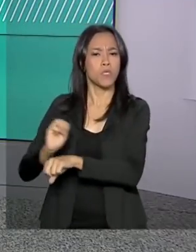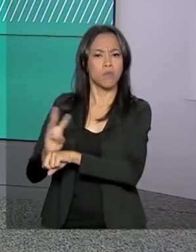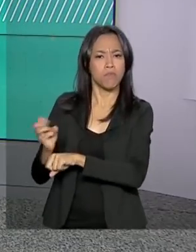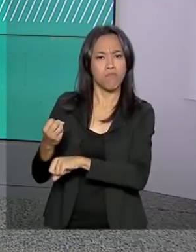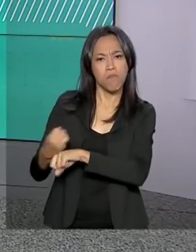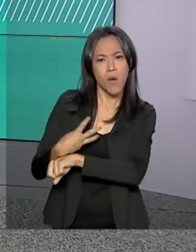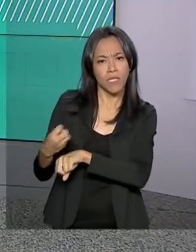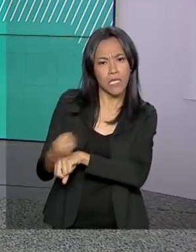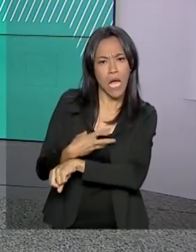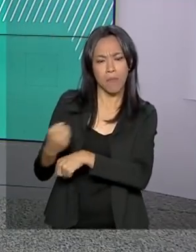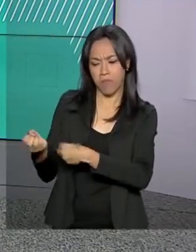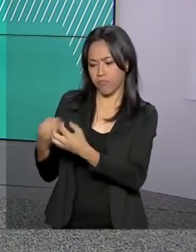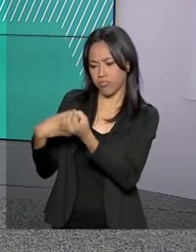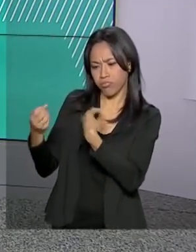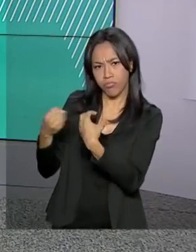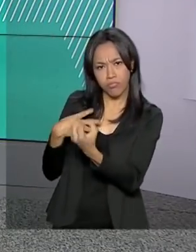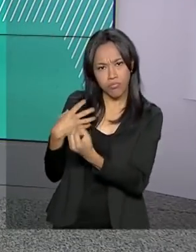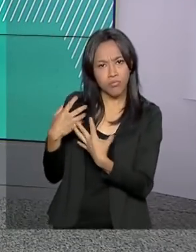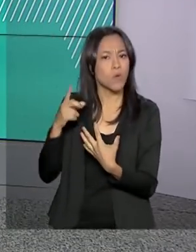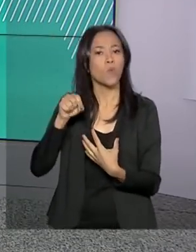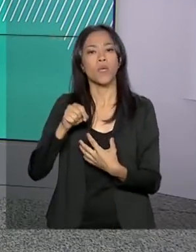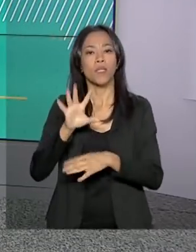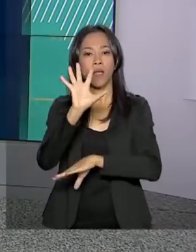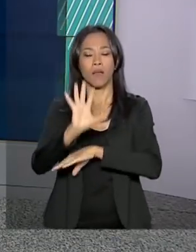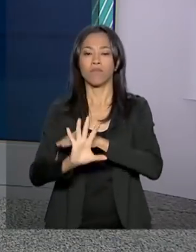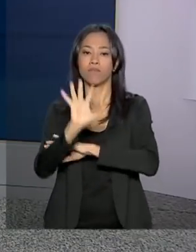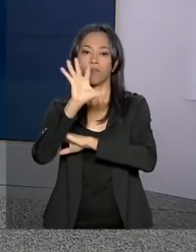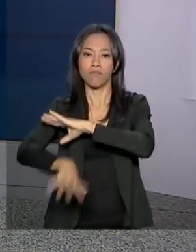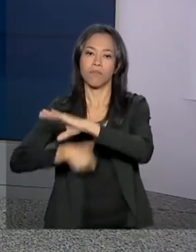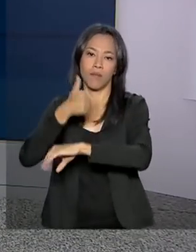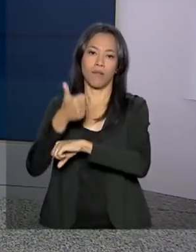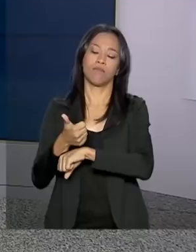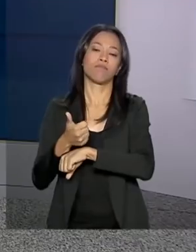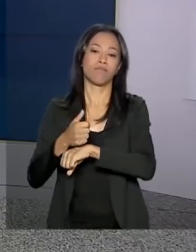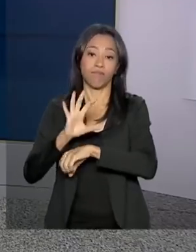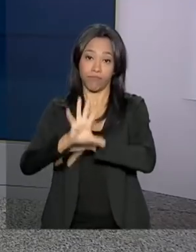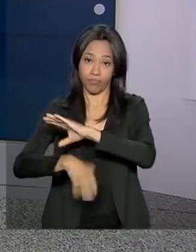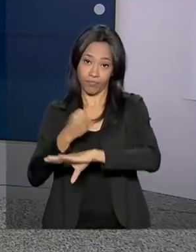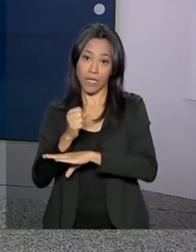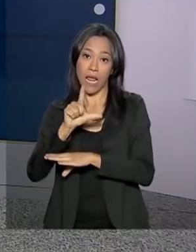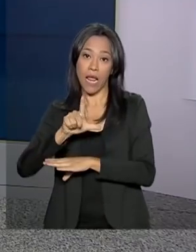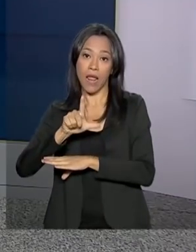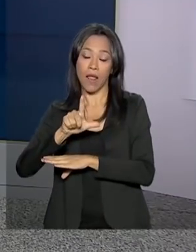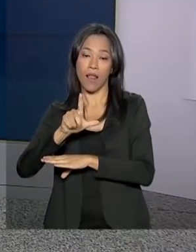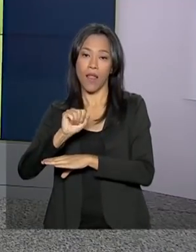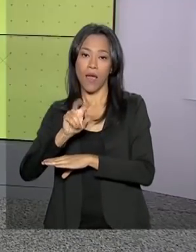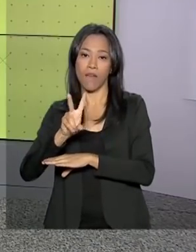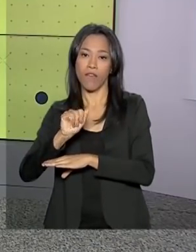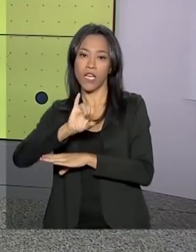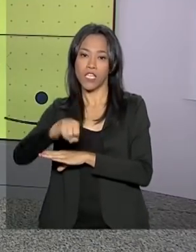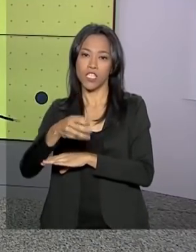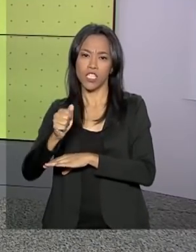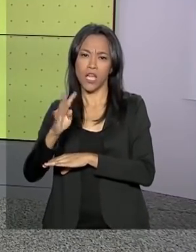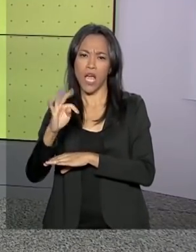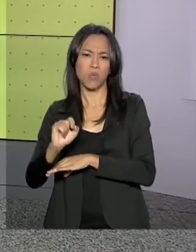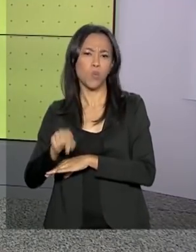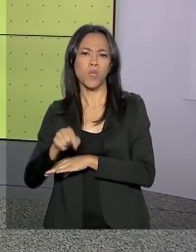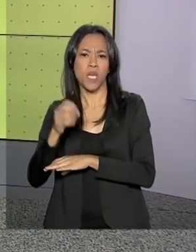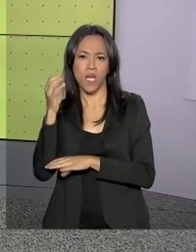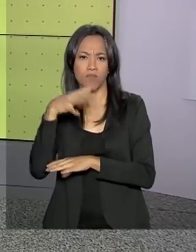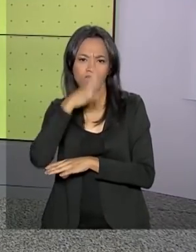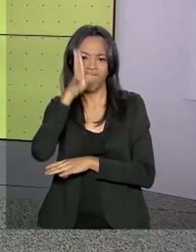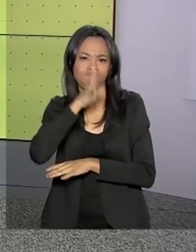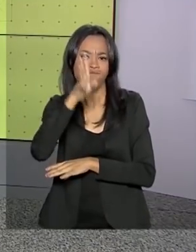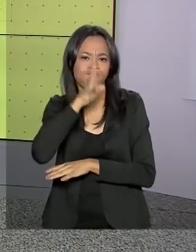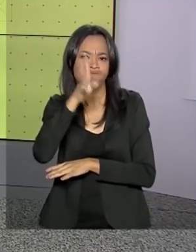integrantes da Força-Tarefa da Operação Lava Jato, enquanto ainda era juiz. Para o ministro, o que existe de fato é uma invasão criminosa.